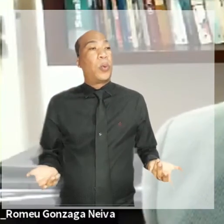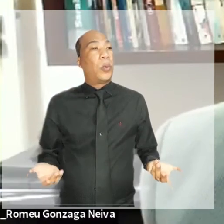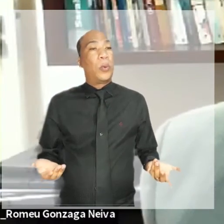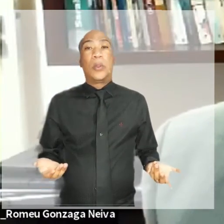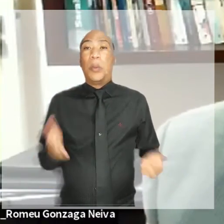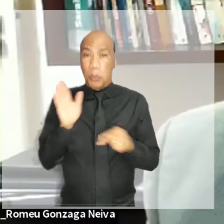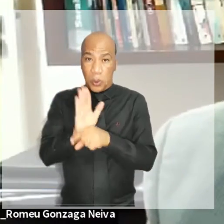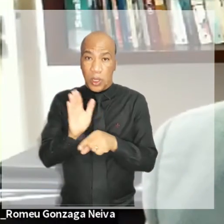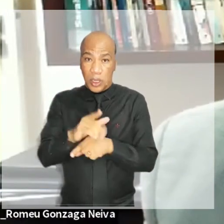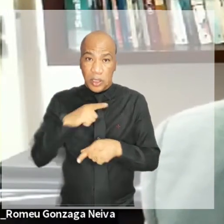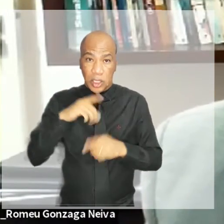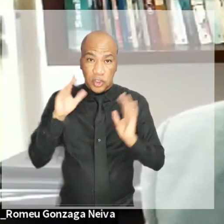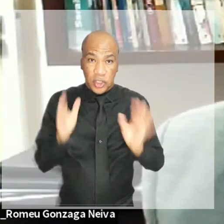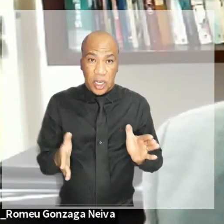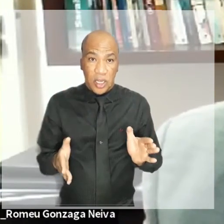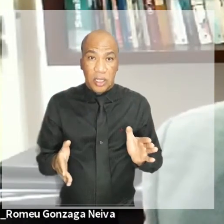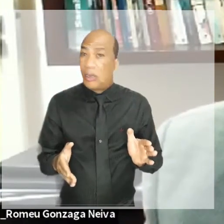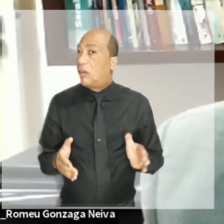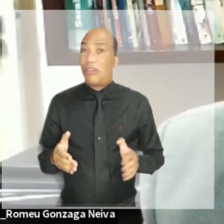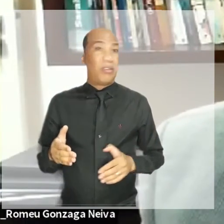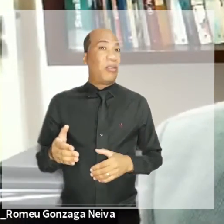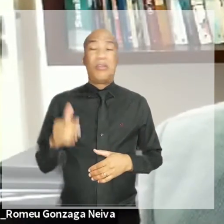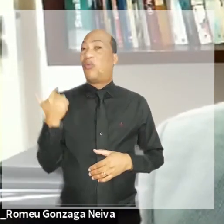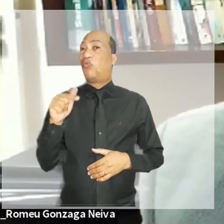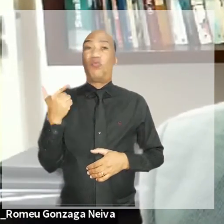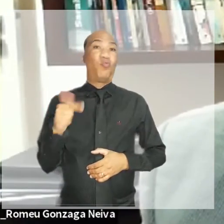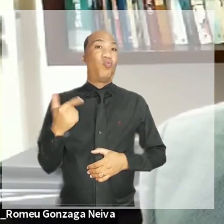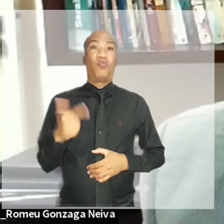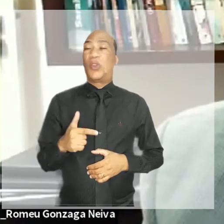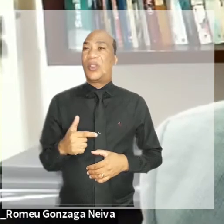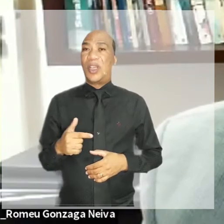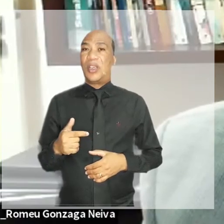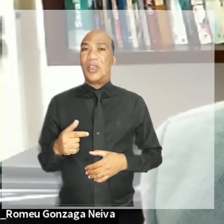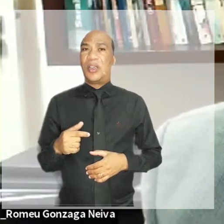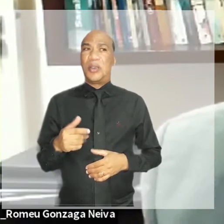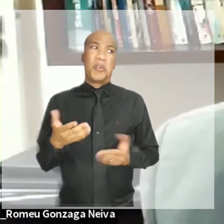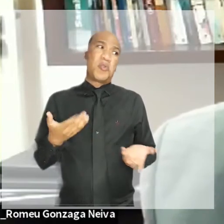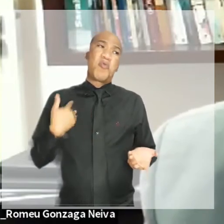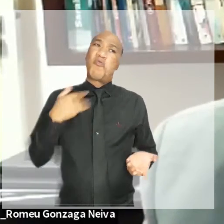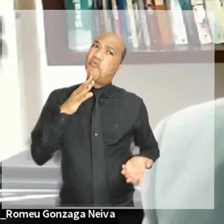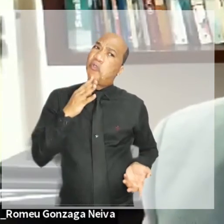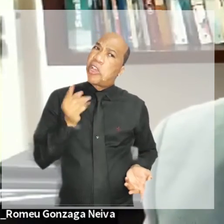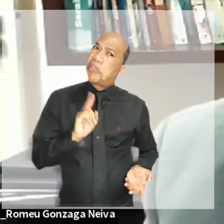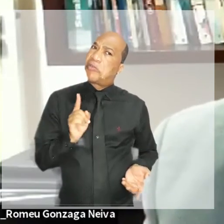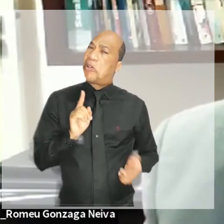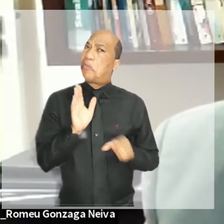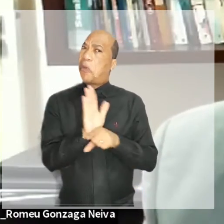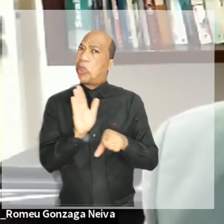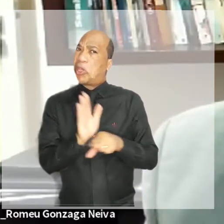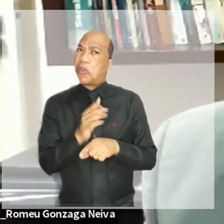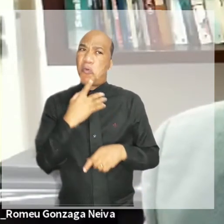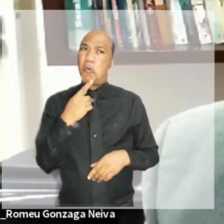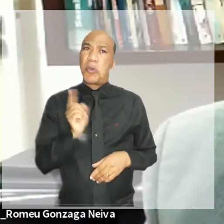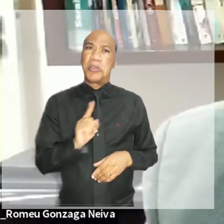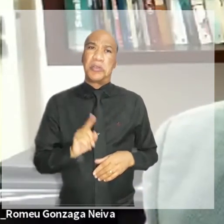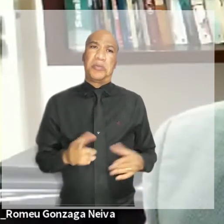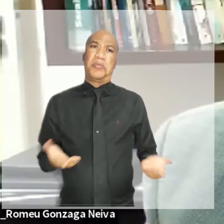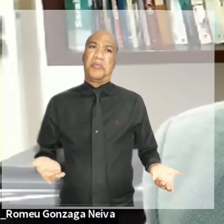pelo menos o tribunal não tem conhecimento disso, mas, com toda certeza, no